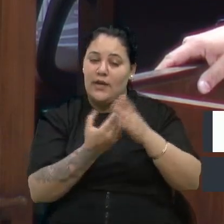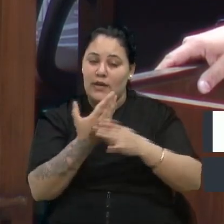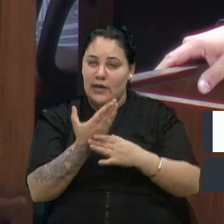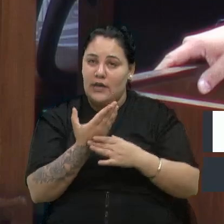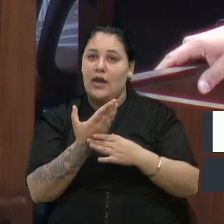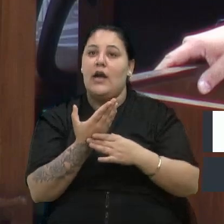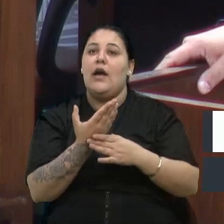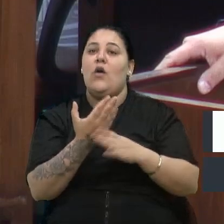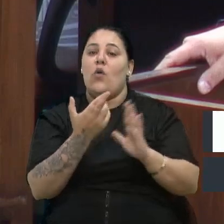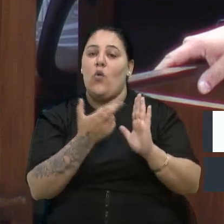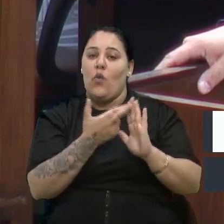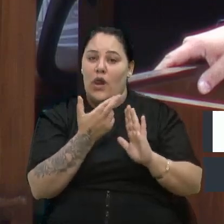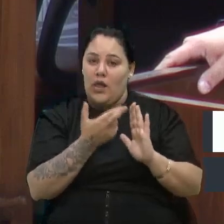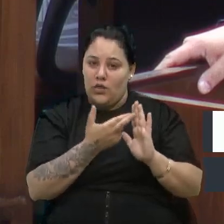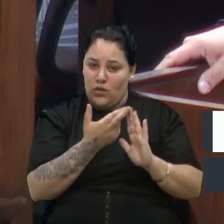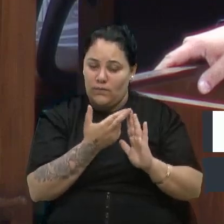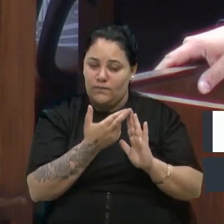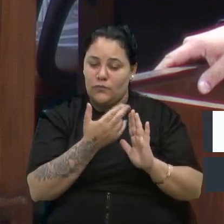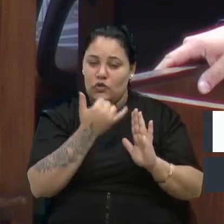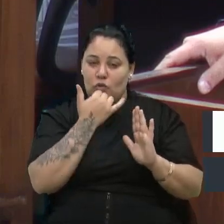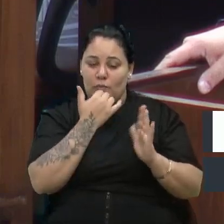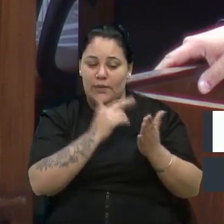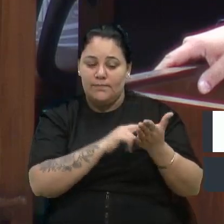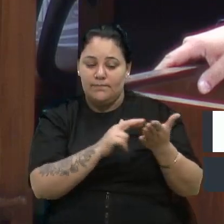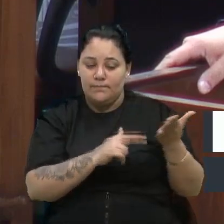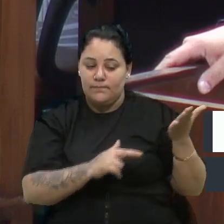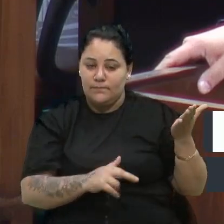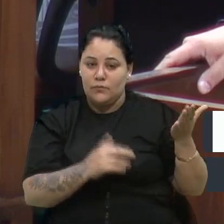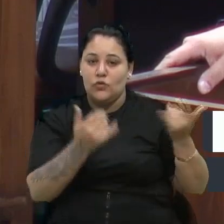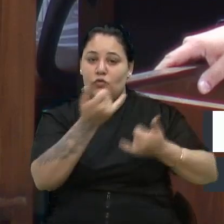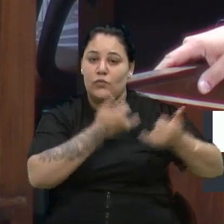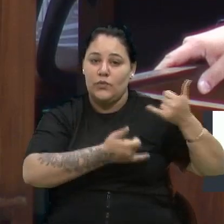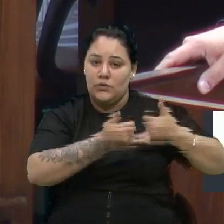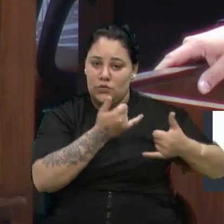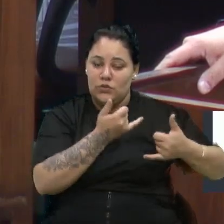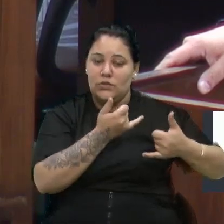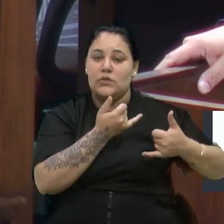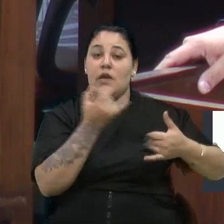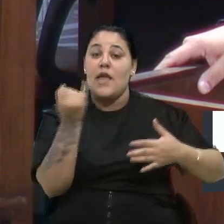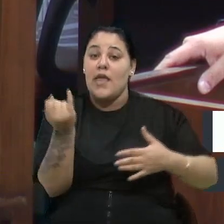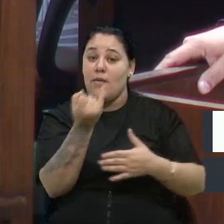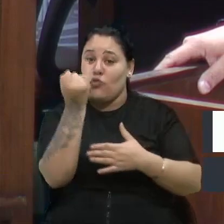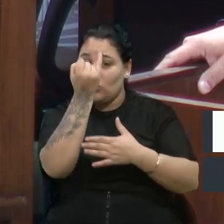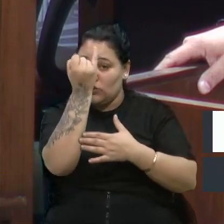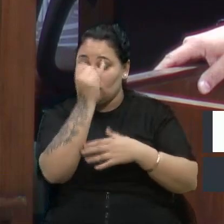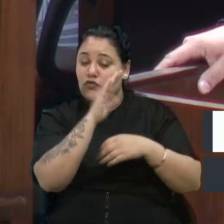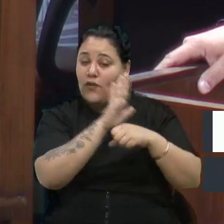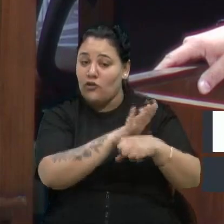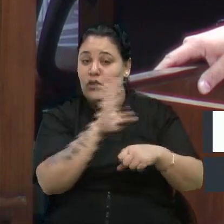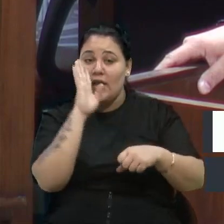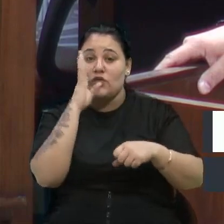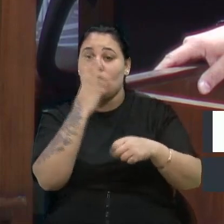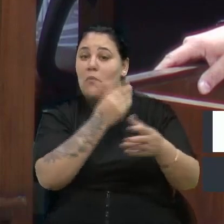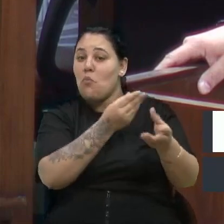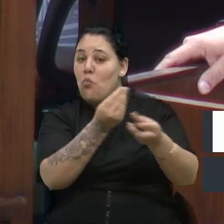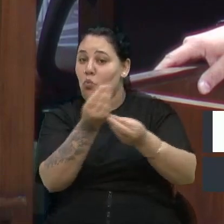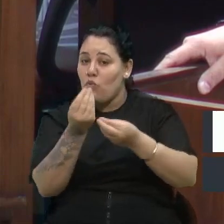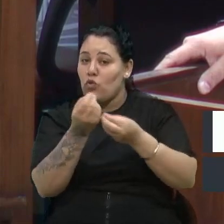importantes que vão auxiliar a tomada de decisões